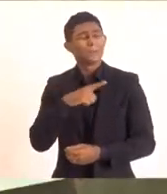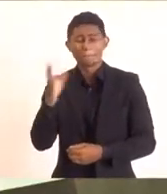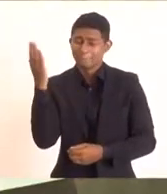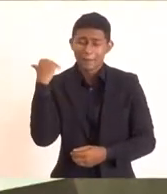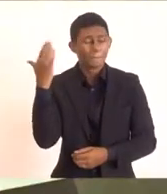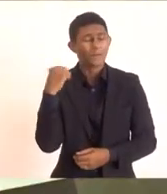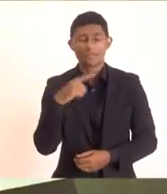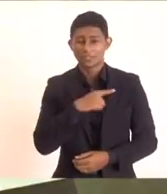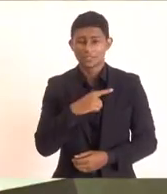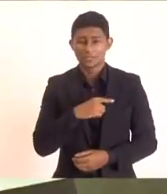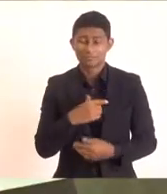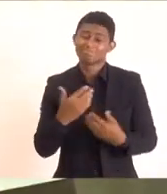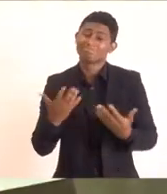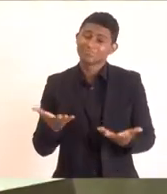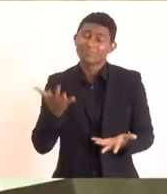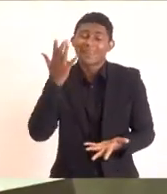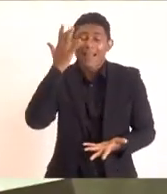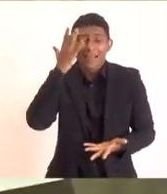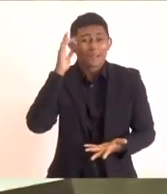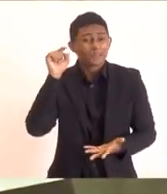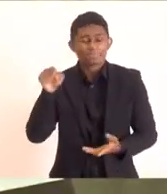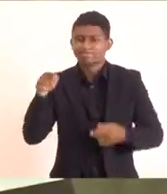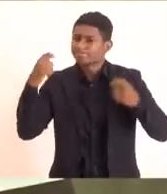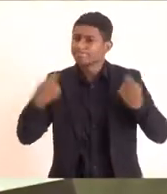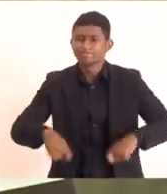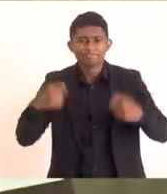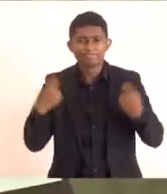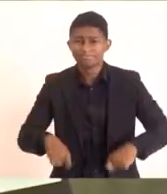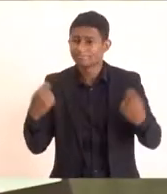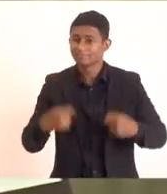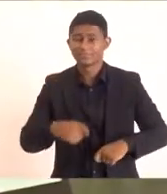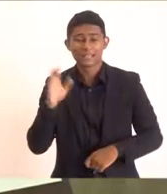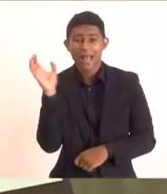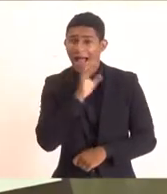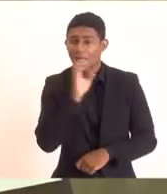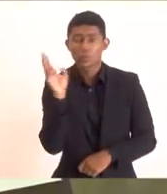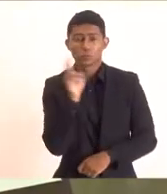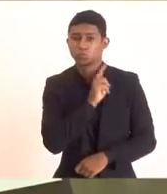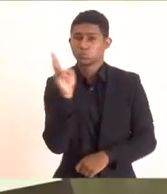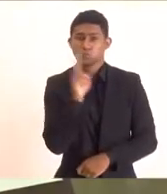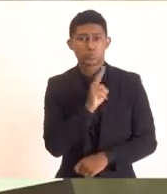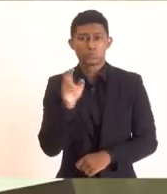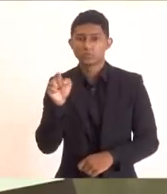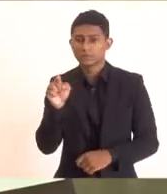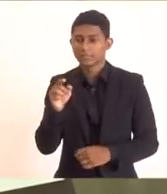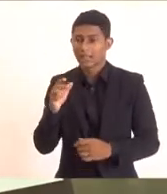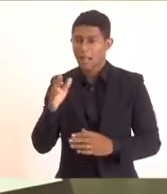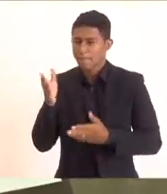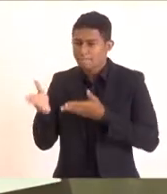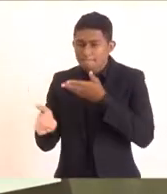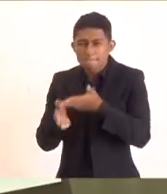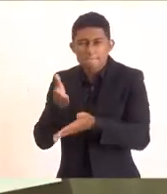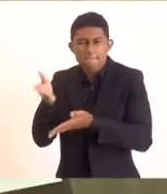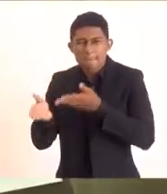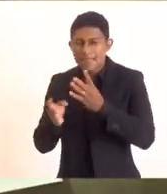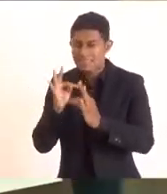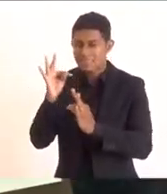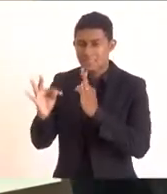Então, eu acho que isso é uma necessidade urgente para que, se possamos,